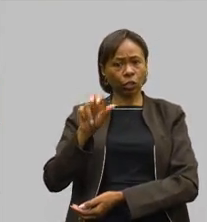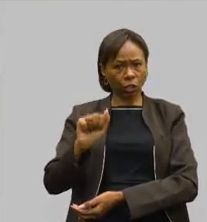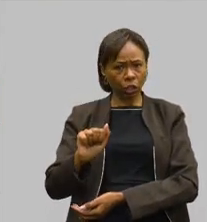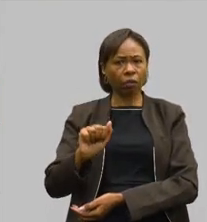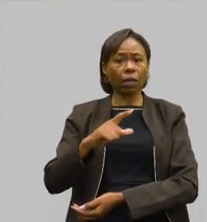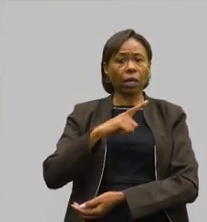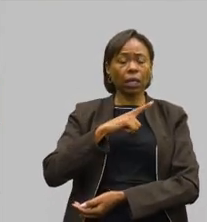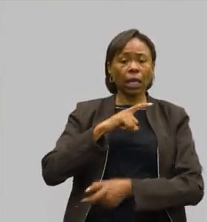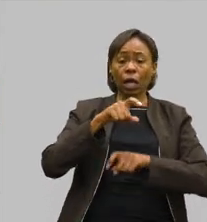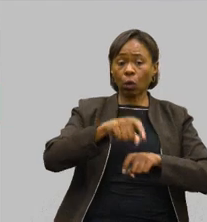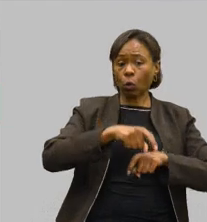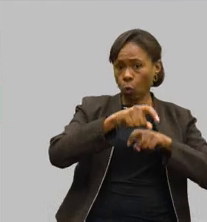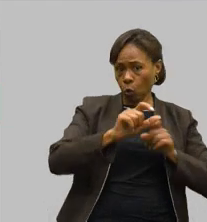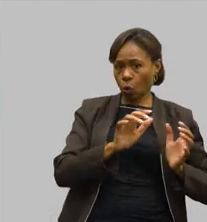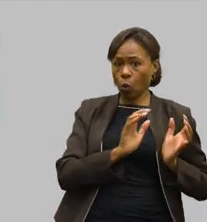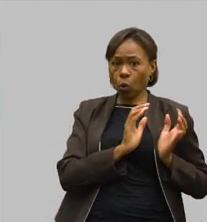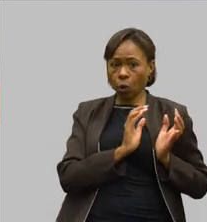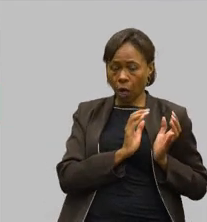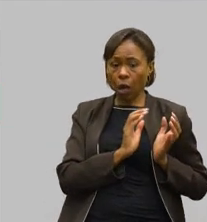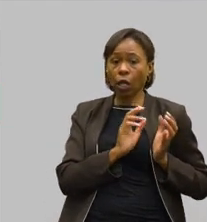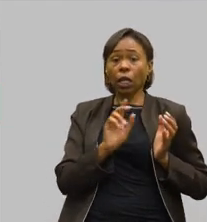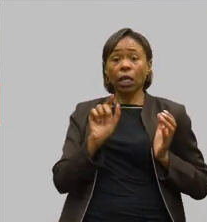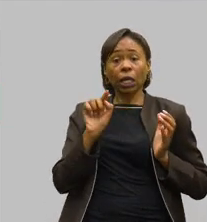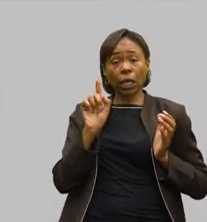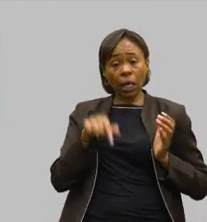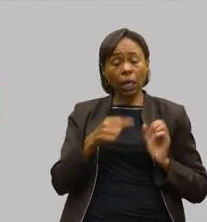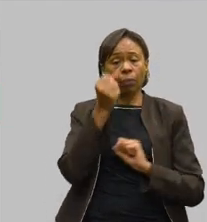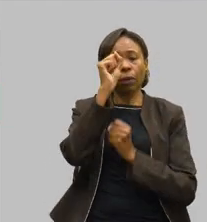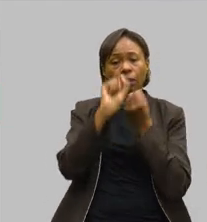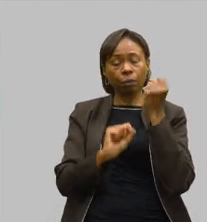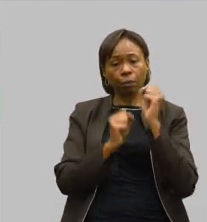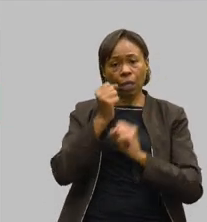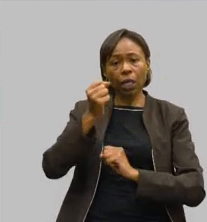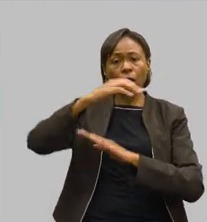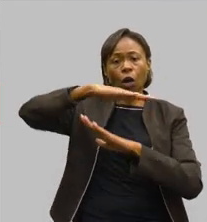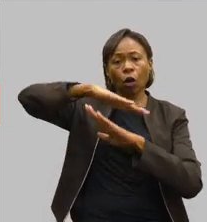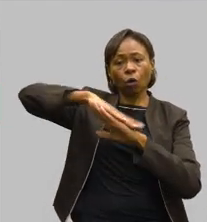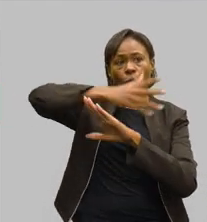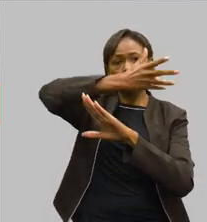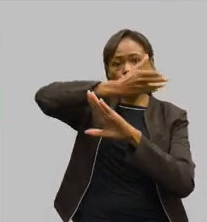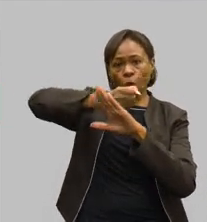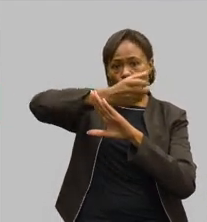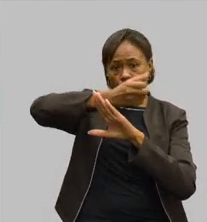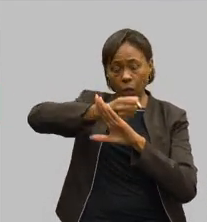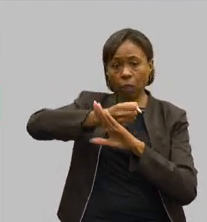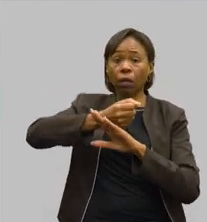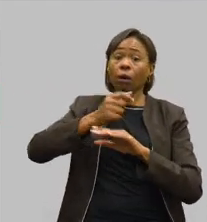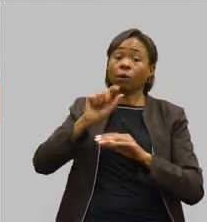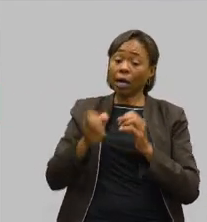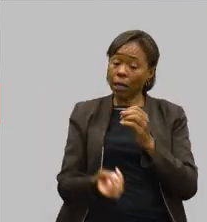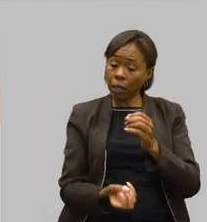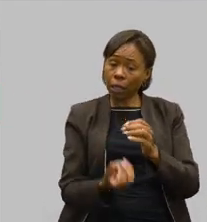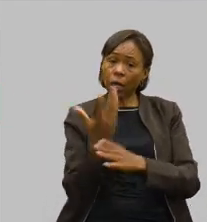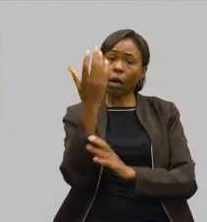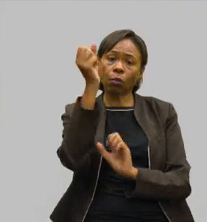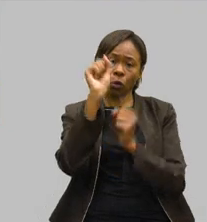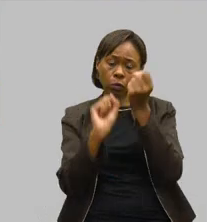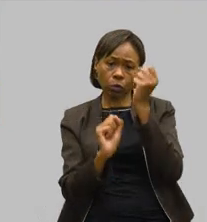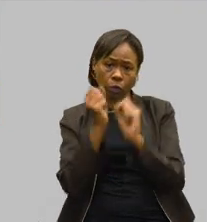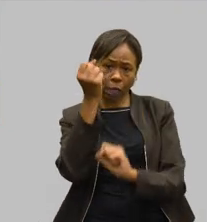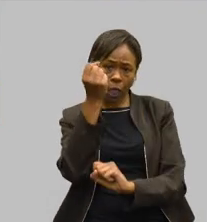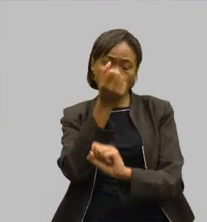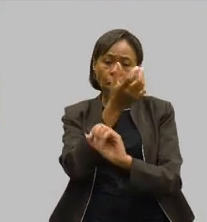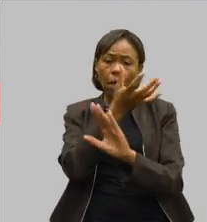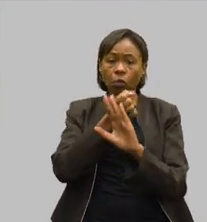lá uma usina fotovoltaica para fazer a usina para a APAES e vai fazer, junto à cooperativa, agender mais